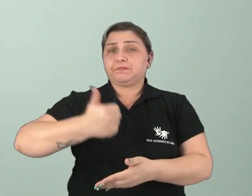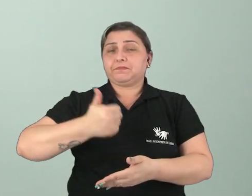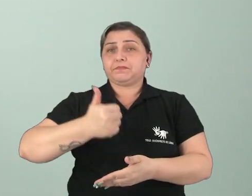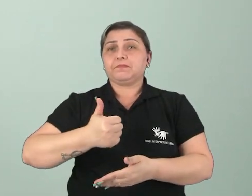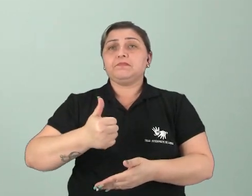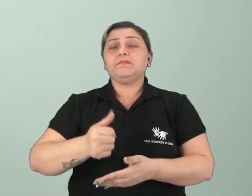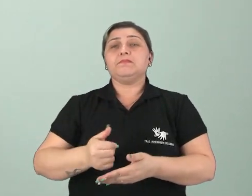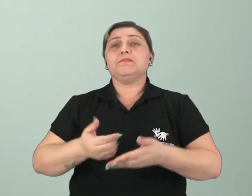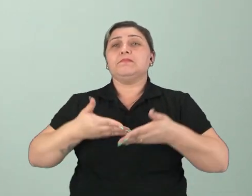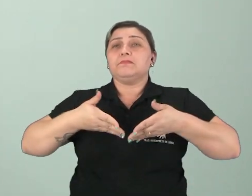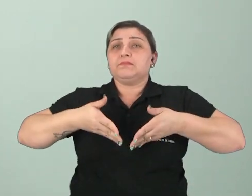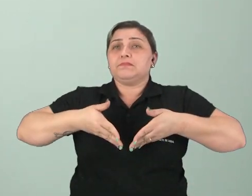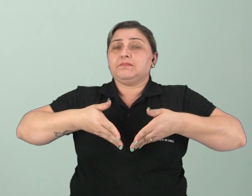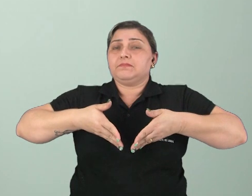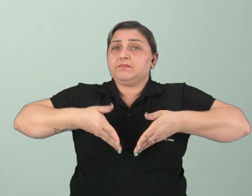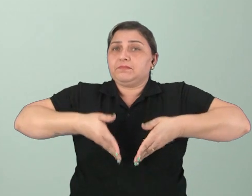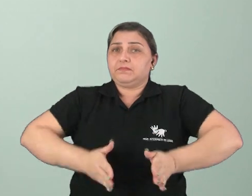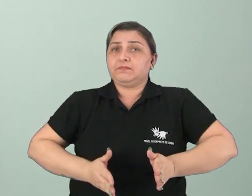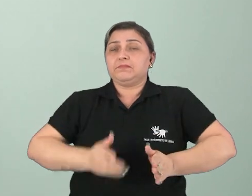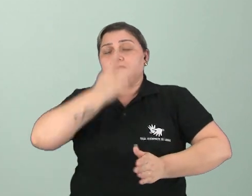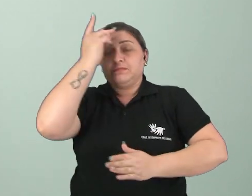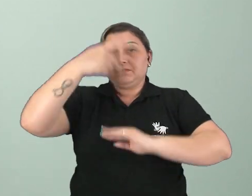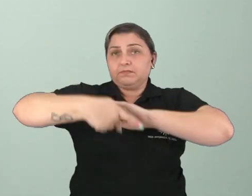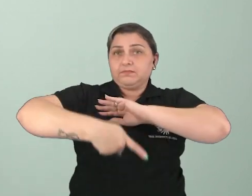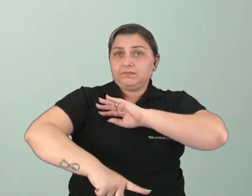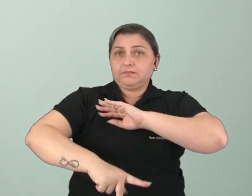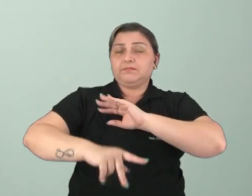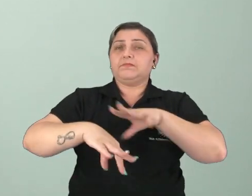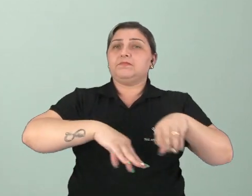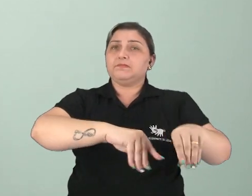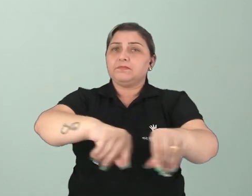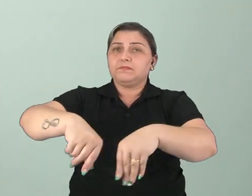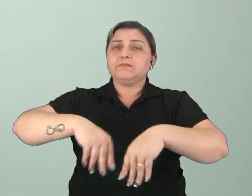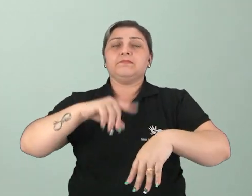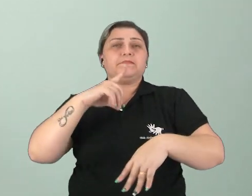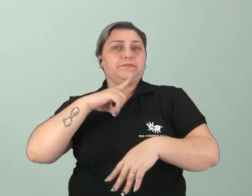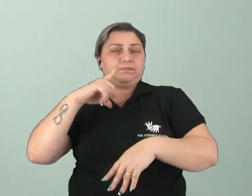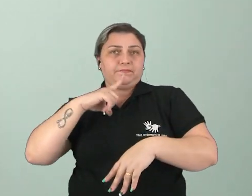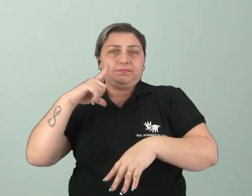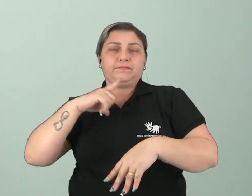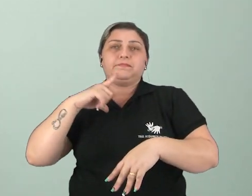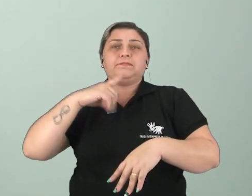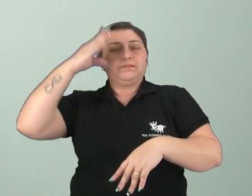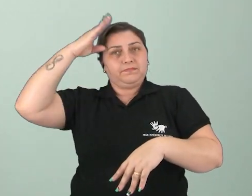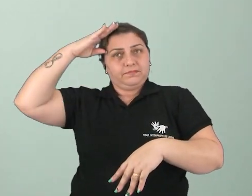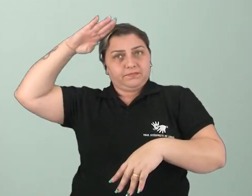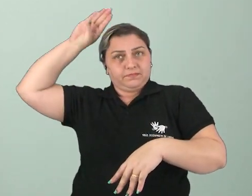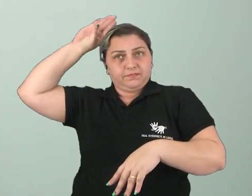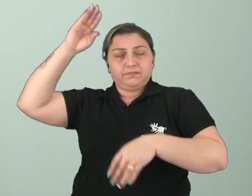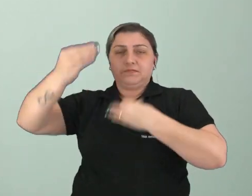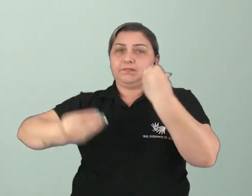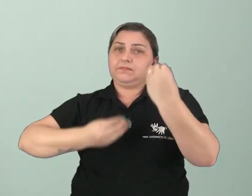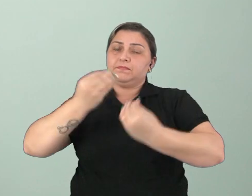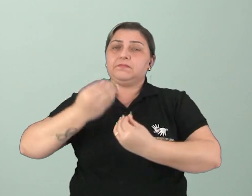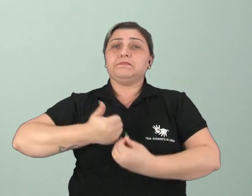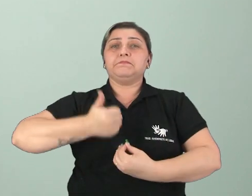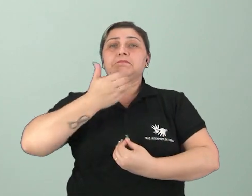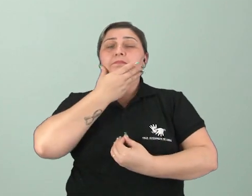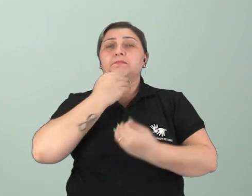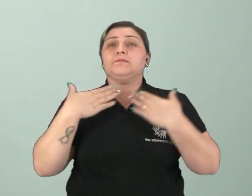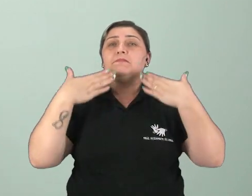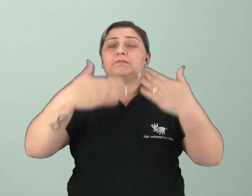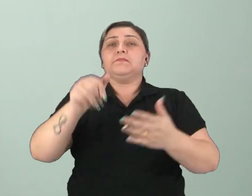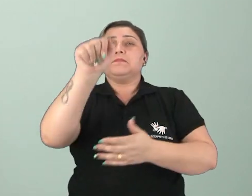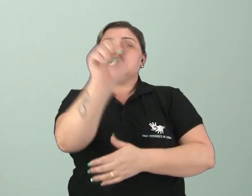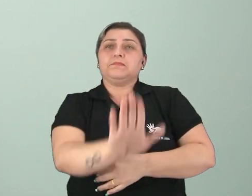habitantes e nativos aqui do nosso território, e aí vão vir as teorias de como os primeiros homens chegaram na